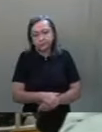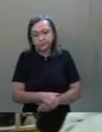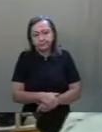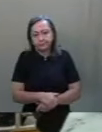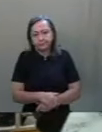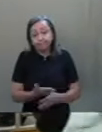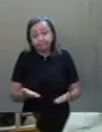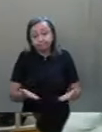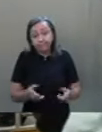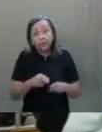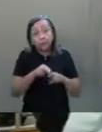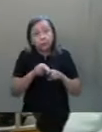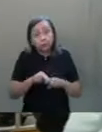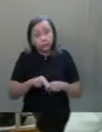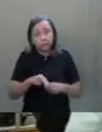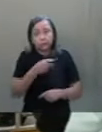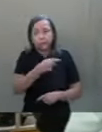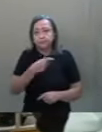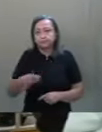Por isso, presidente,